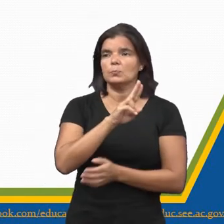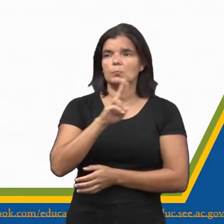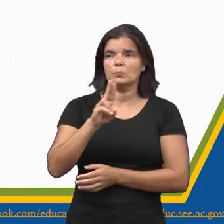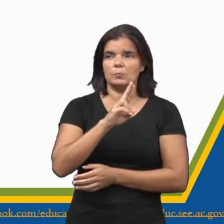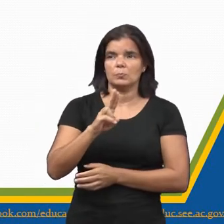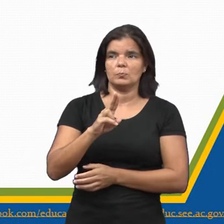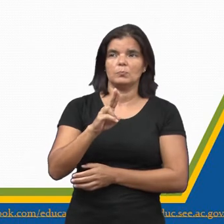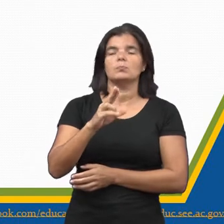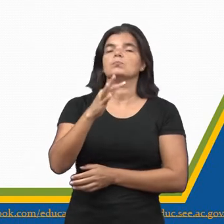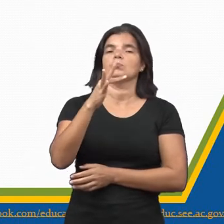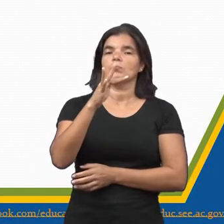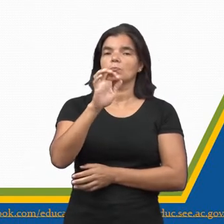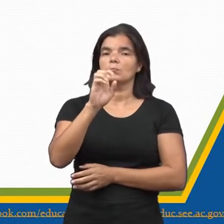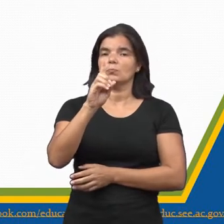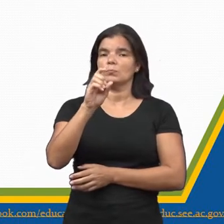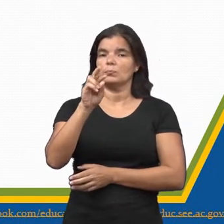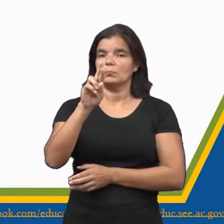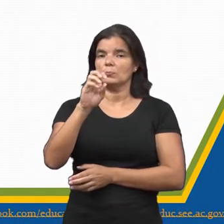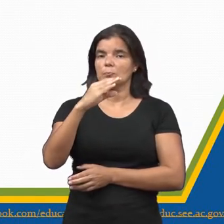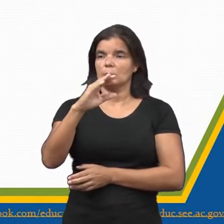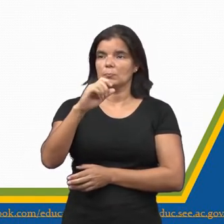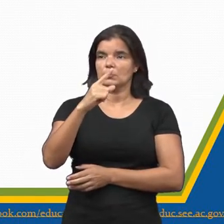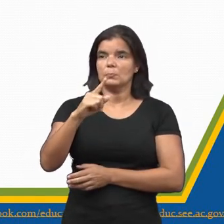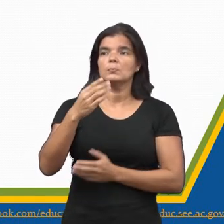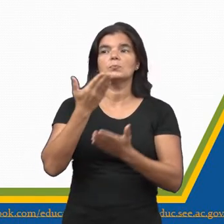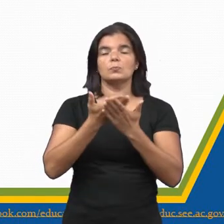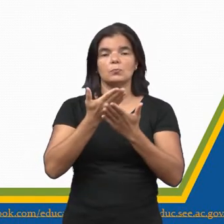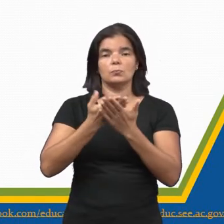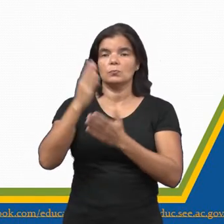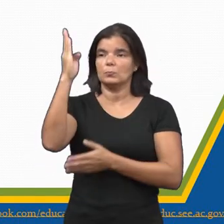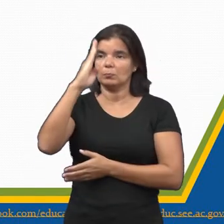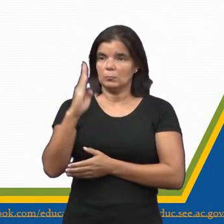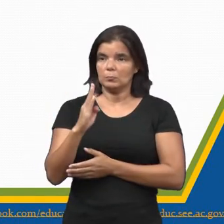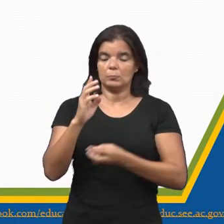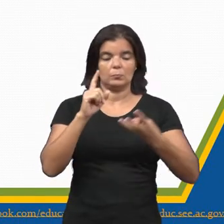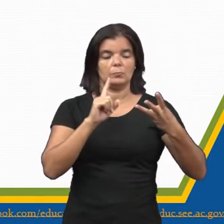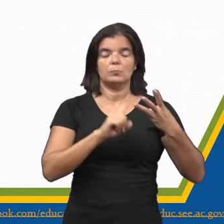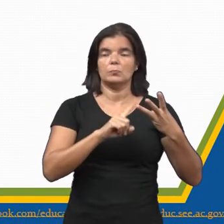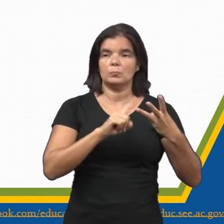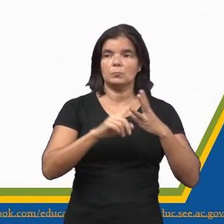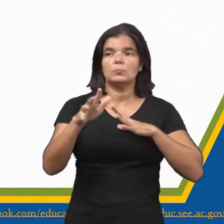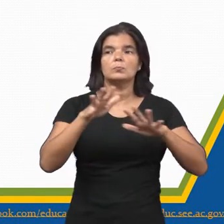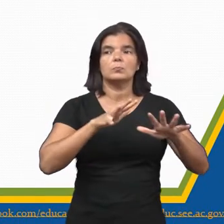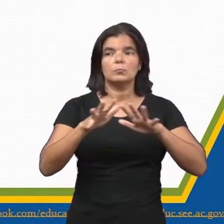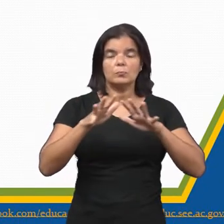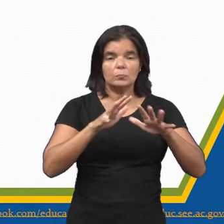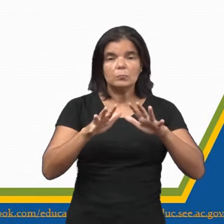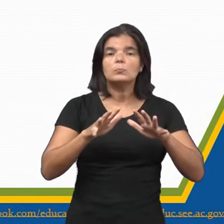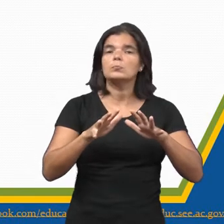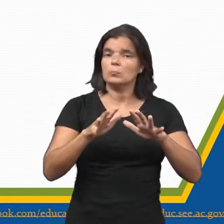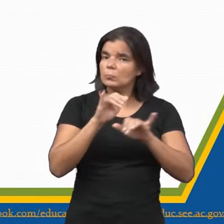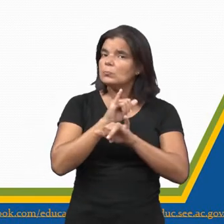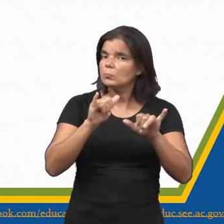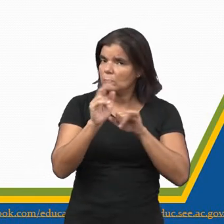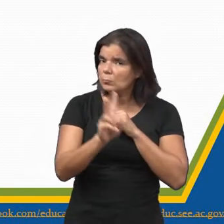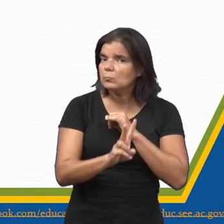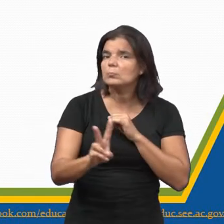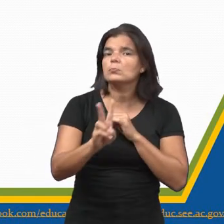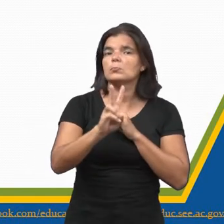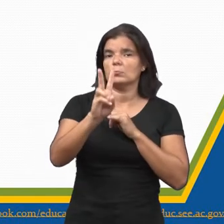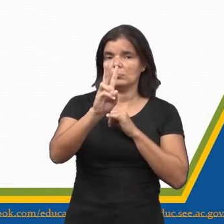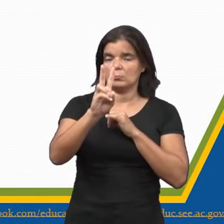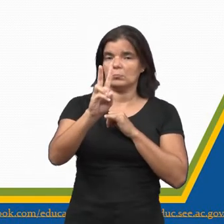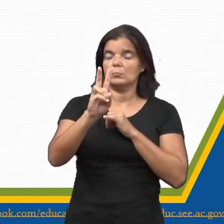Federação dos Estudantes Brasileiros. E no item 3, nós também temos uma informação valiosa,